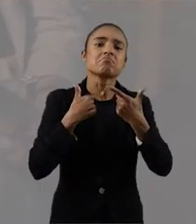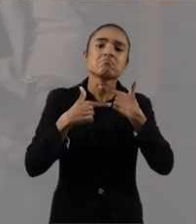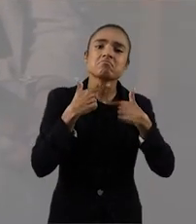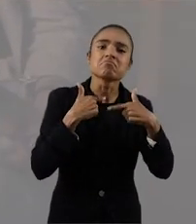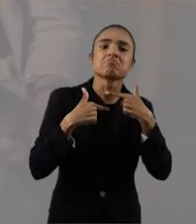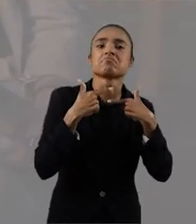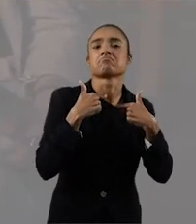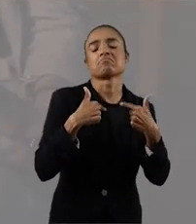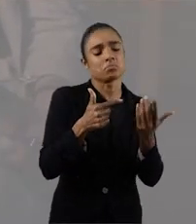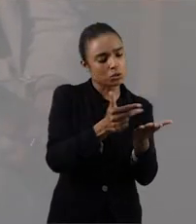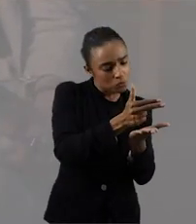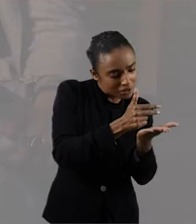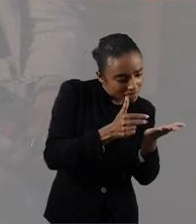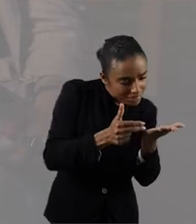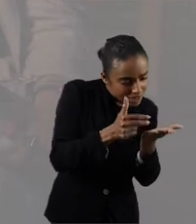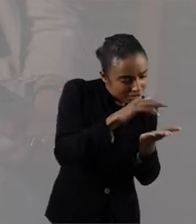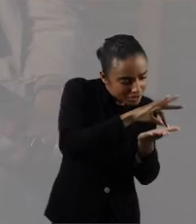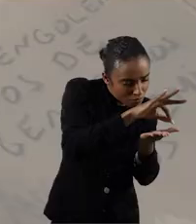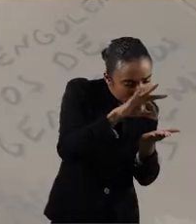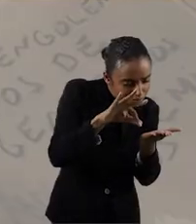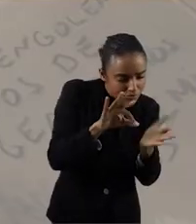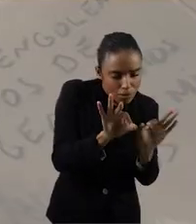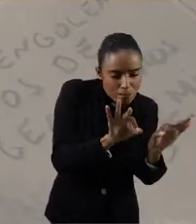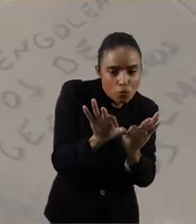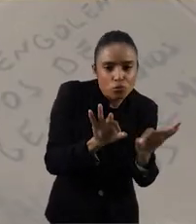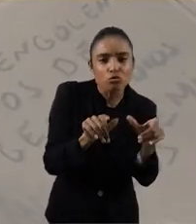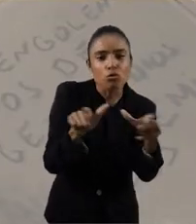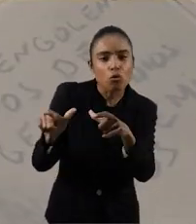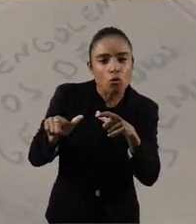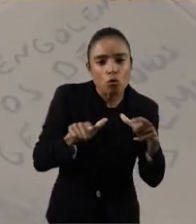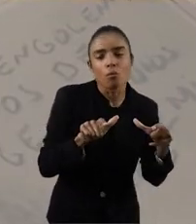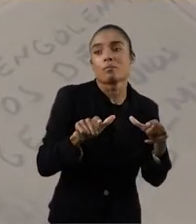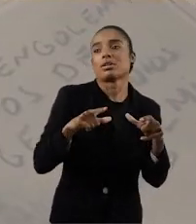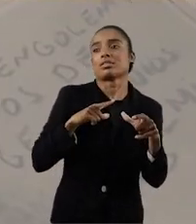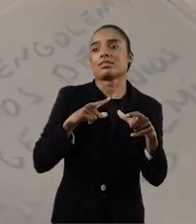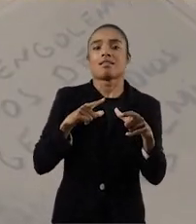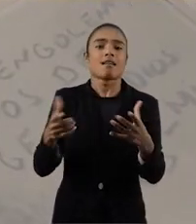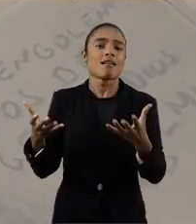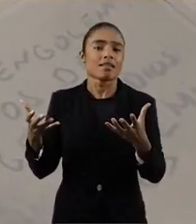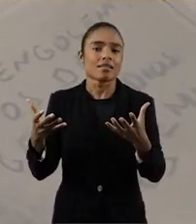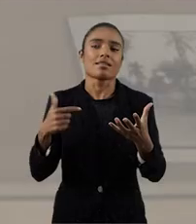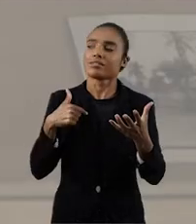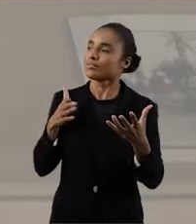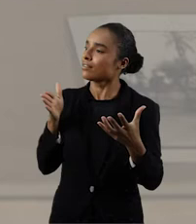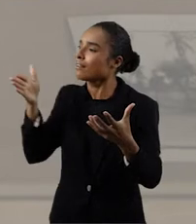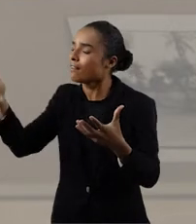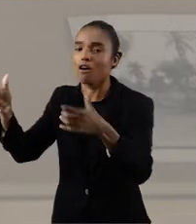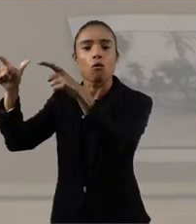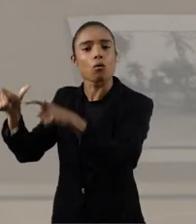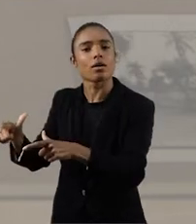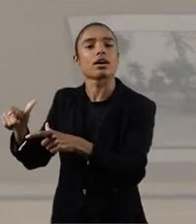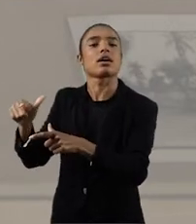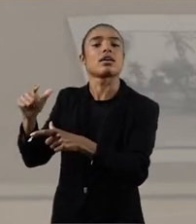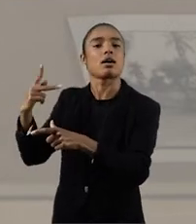no desenho, na concepção da exposição. Enfim, ele abriu os seus arquivos, a nossa equipe foi ao